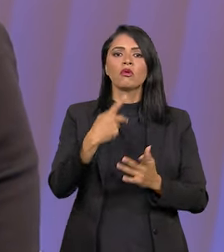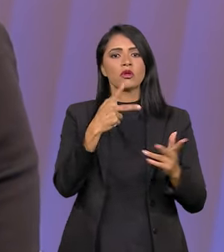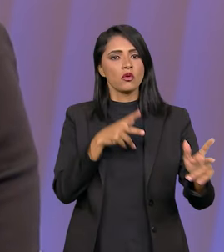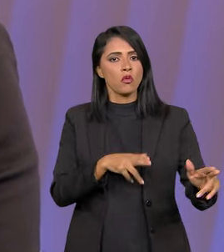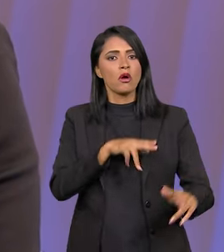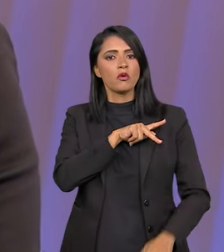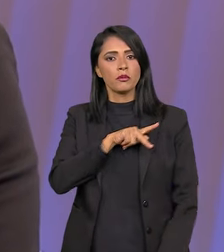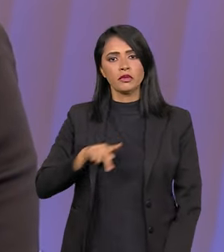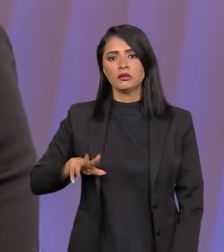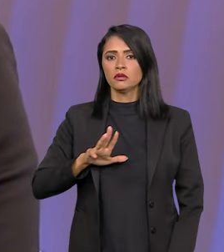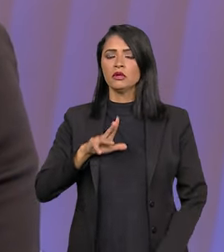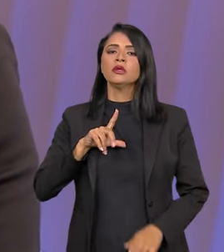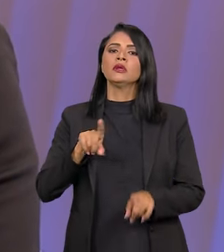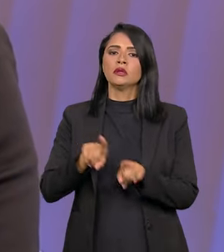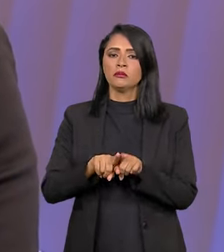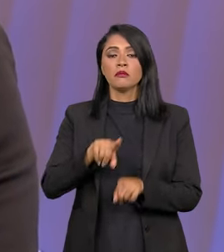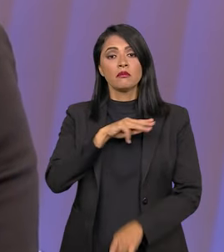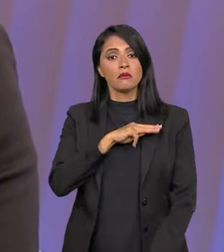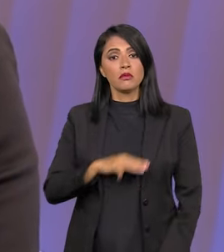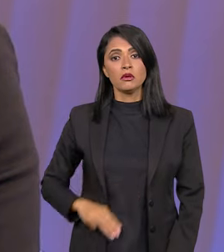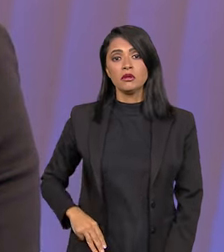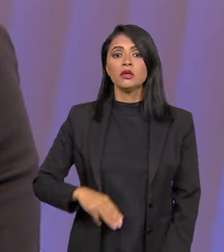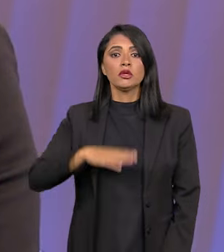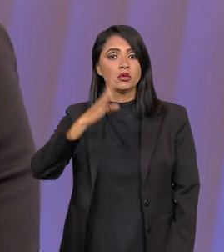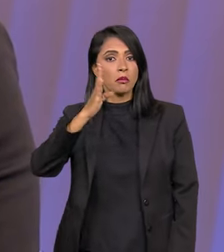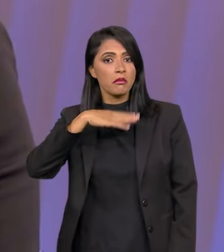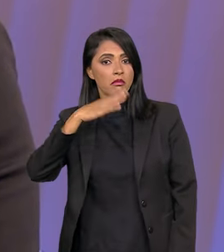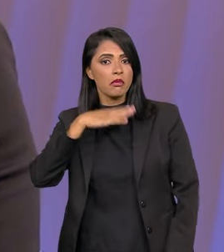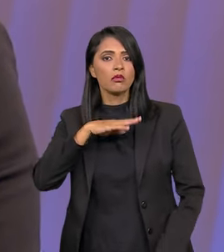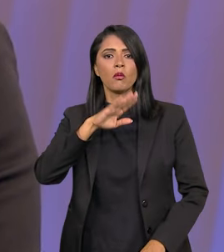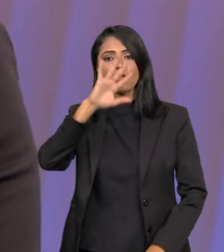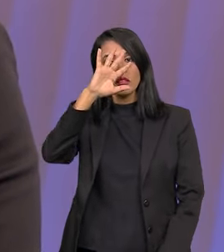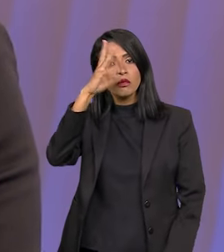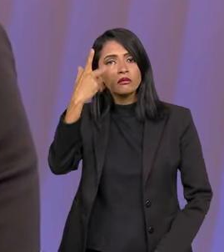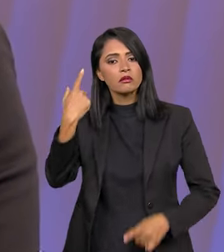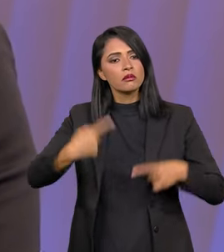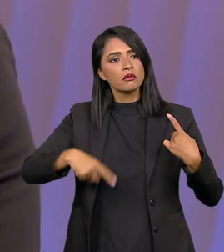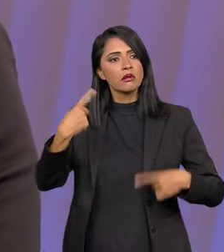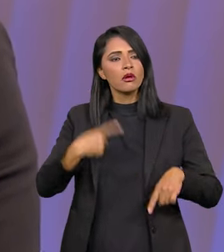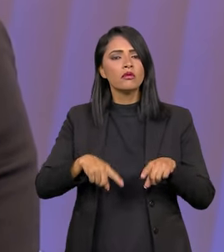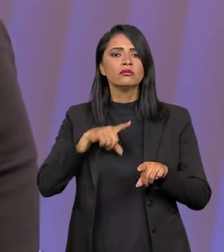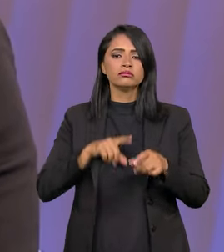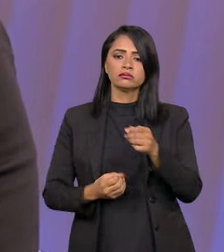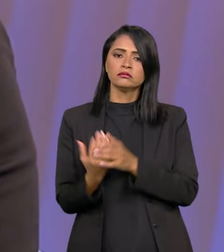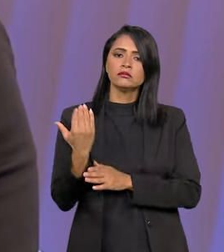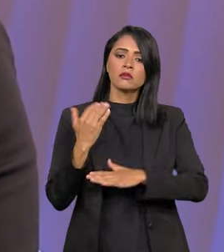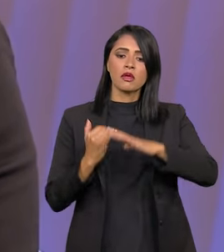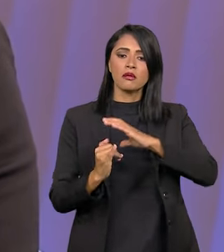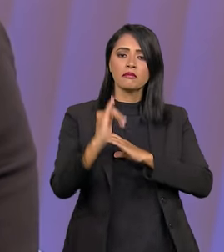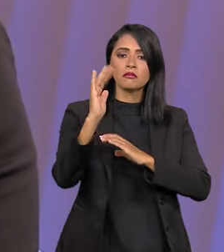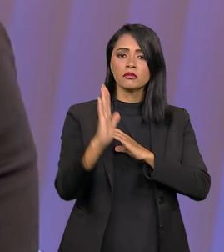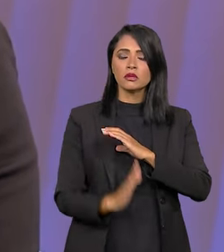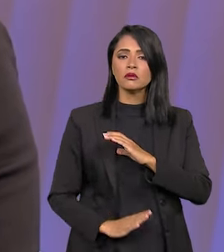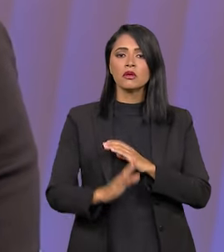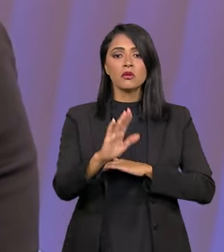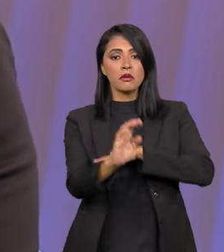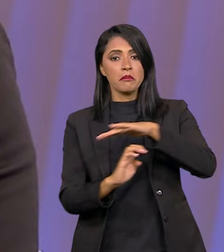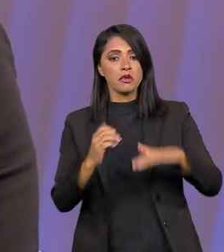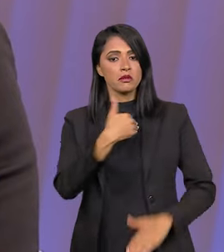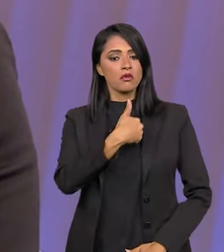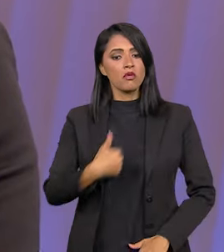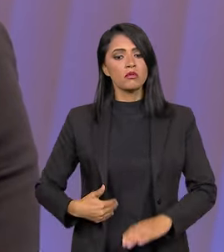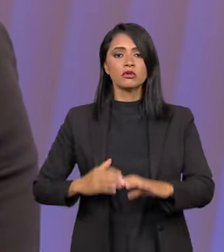foi feito pelo presidente Lula e o ministro Paulo Pimenta, que é a decisão política de tornar a IBC uma empresa